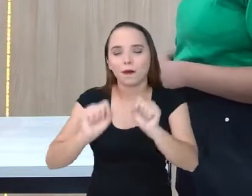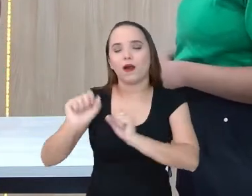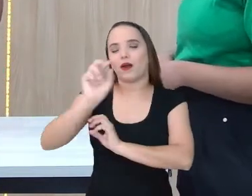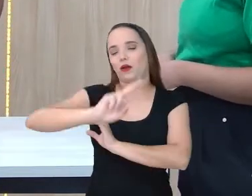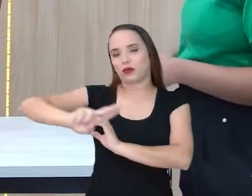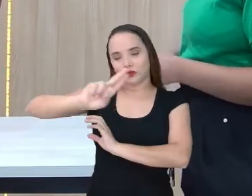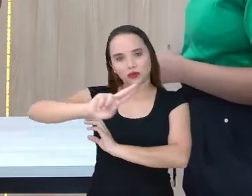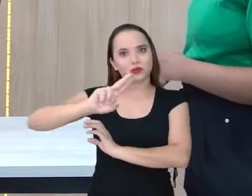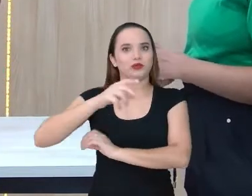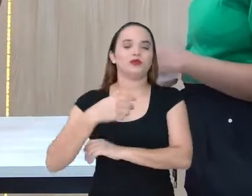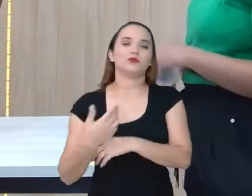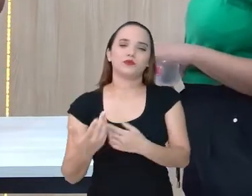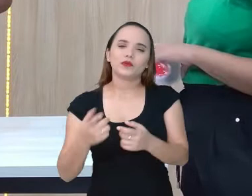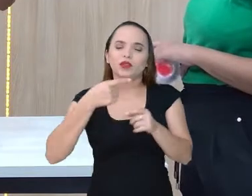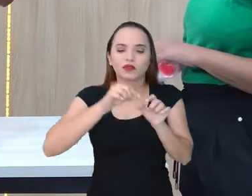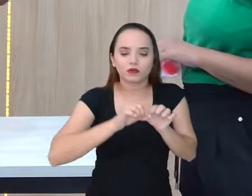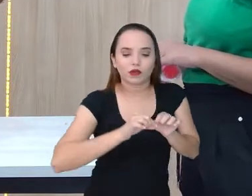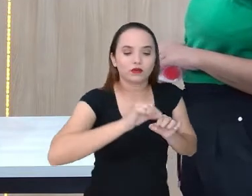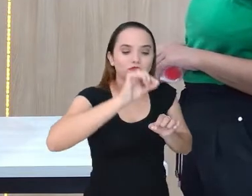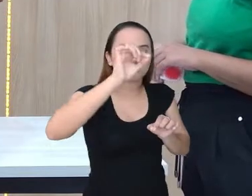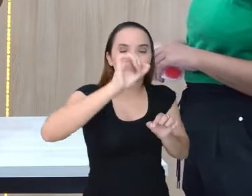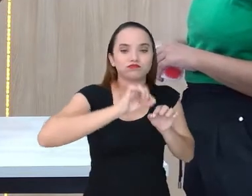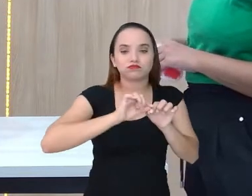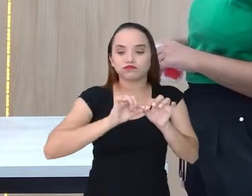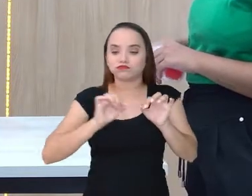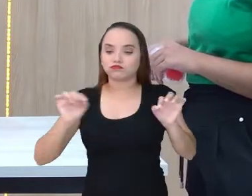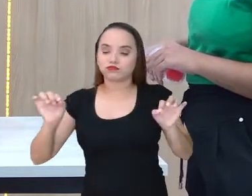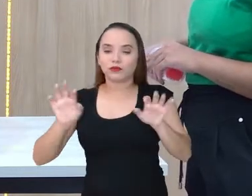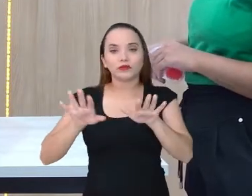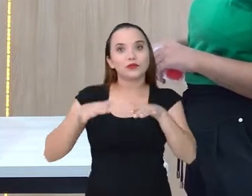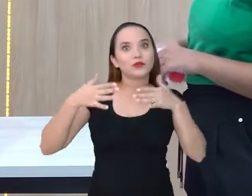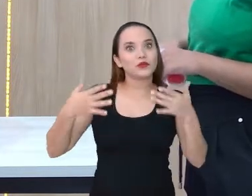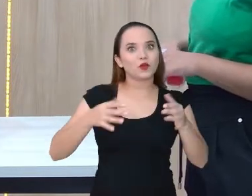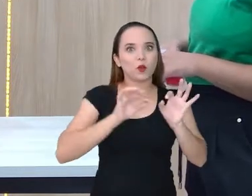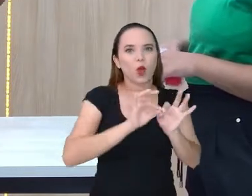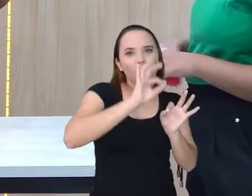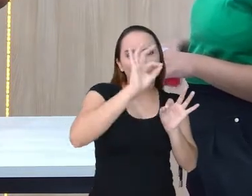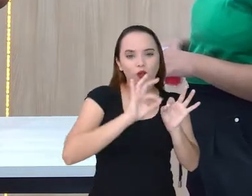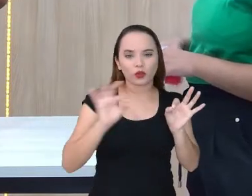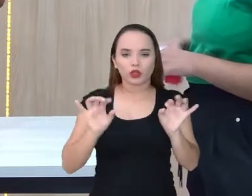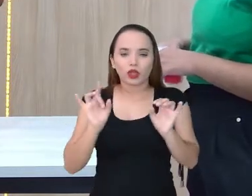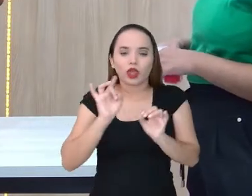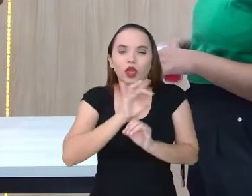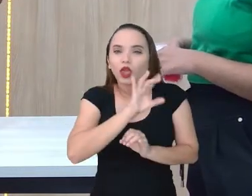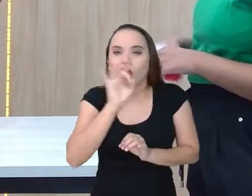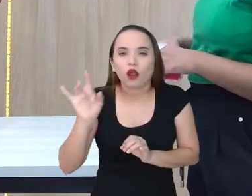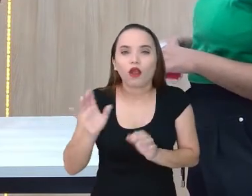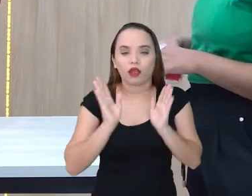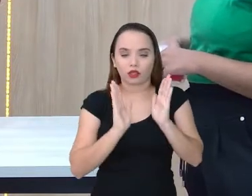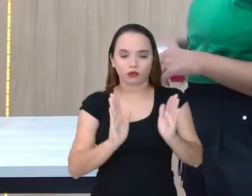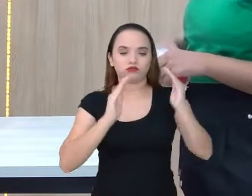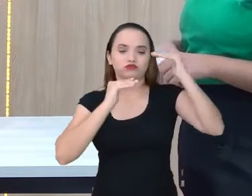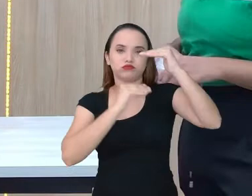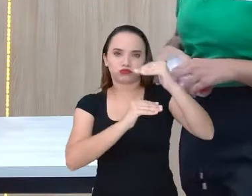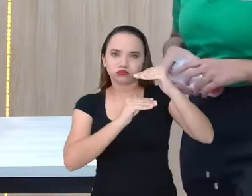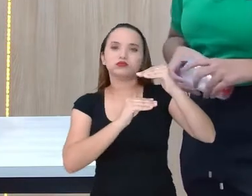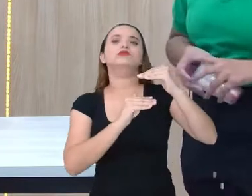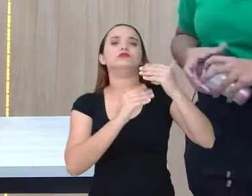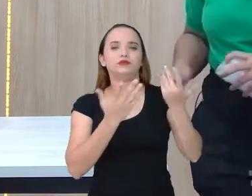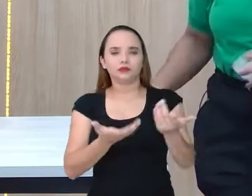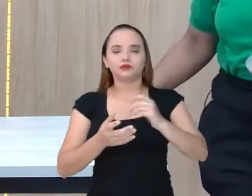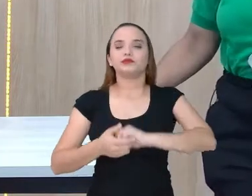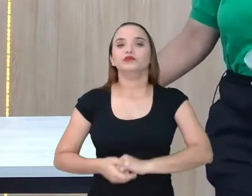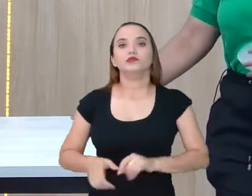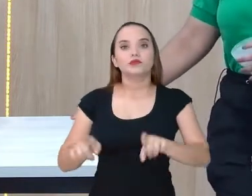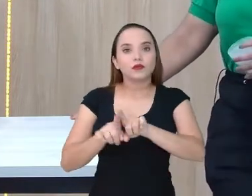réguinha aí. Vai medindo. Olha aí. Já vai vendo qual é a medida de cada lado aí que você vai usar pra fazer o quadrado. Então, deixar